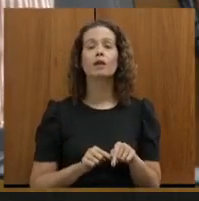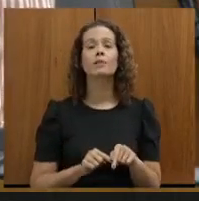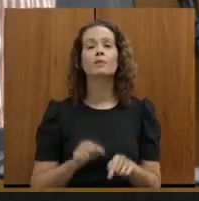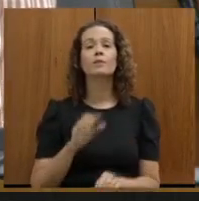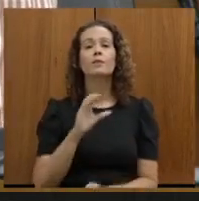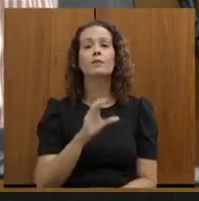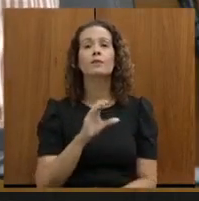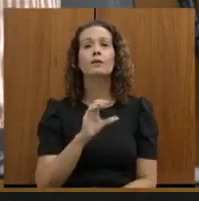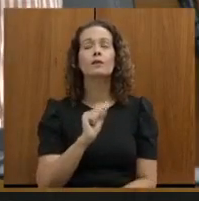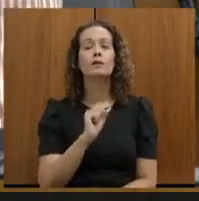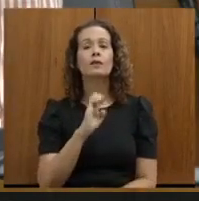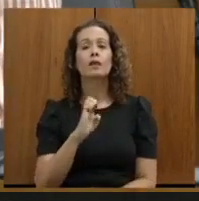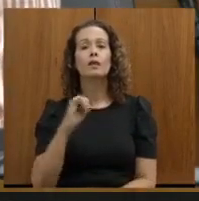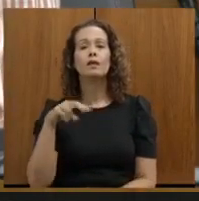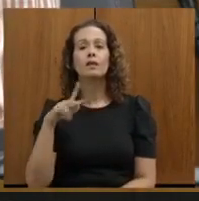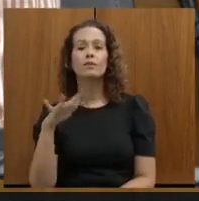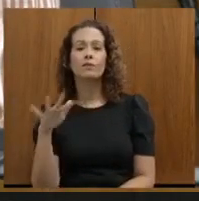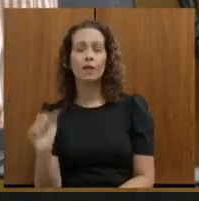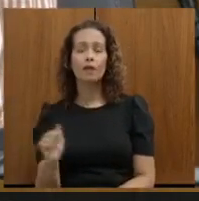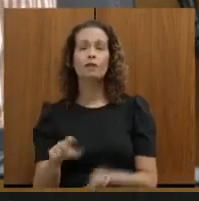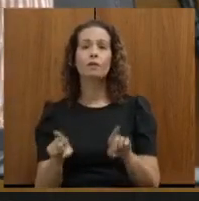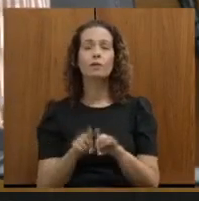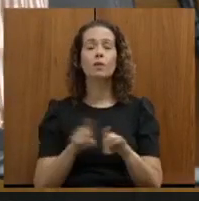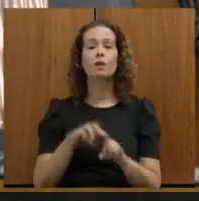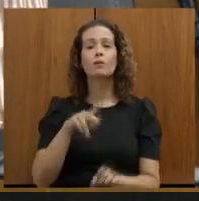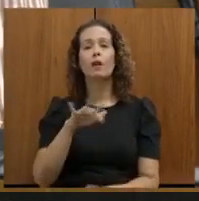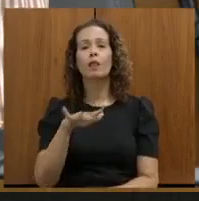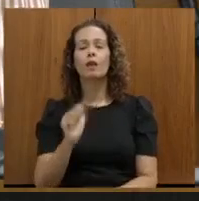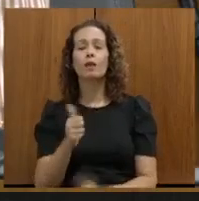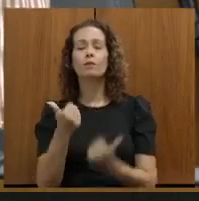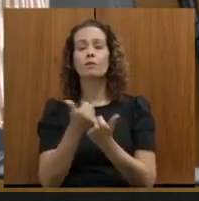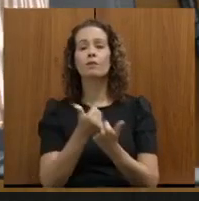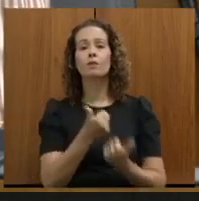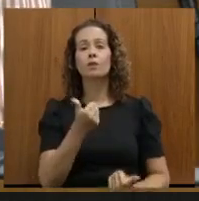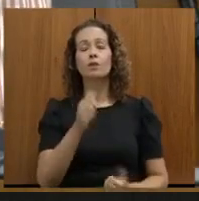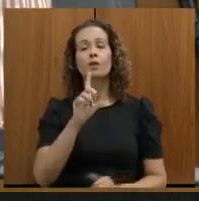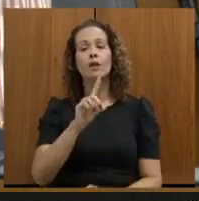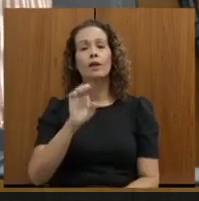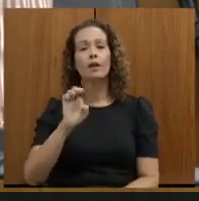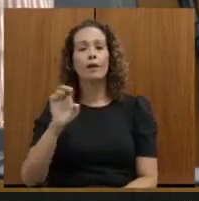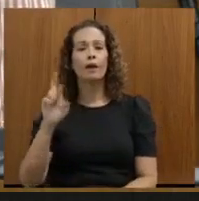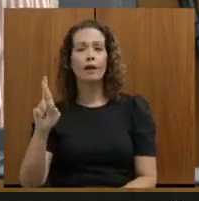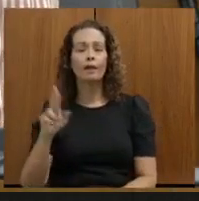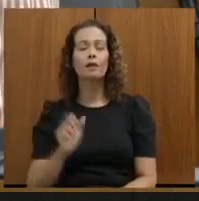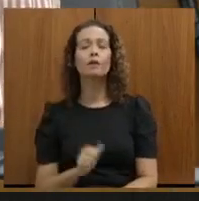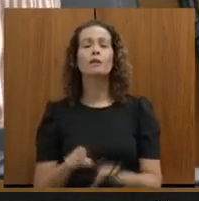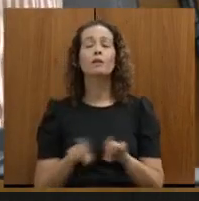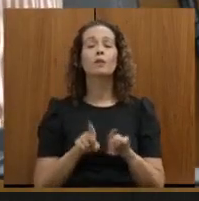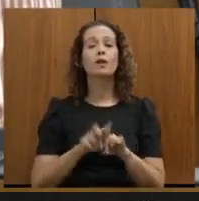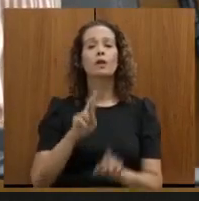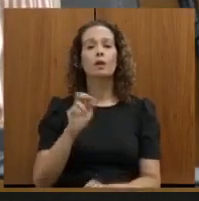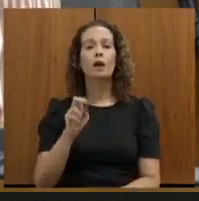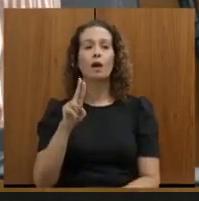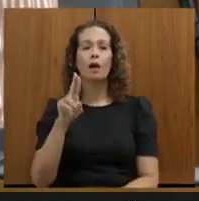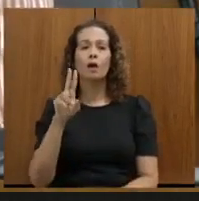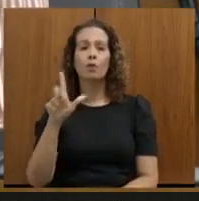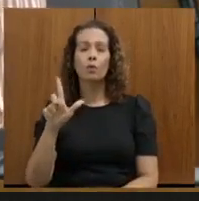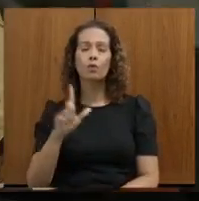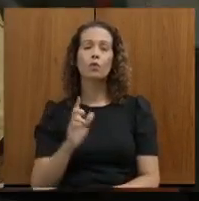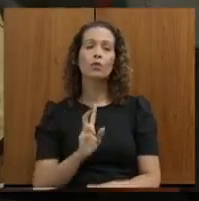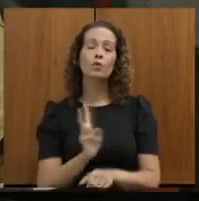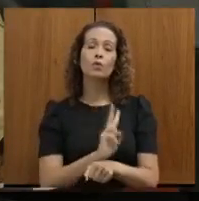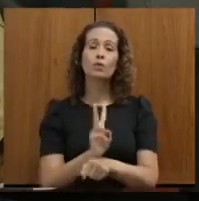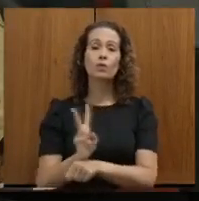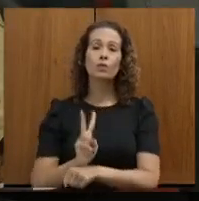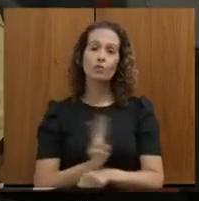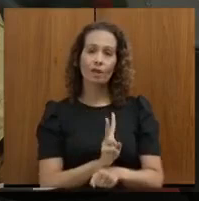o Matheus, vice-diretor do DR, e o Raul também, assessor, chefe da nossa comunicação lá